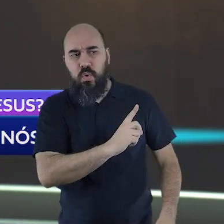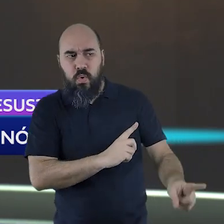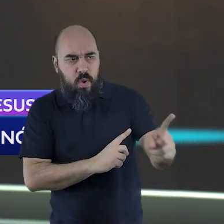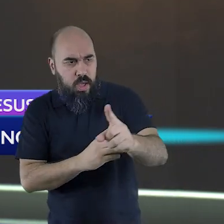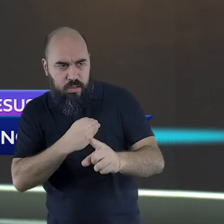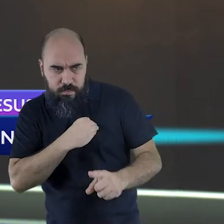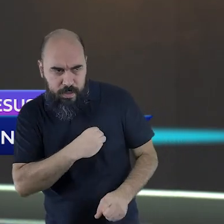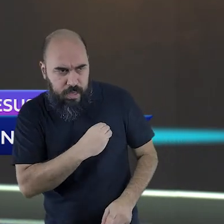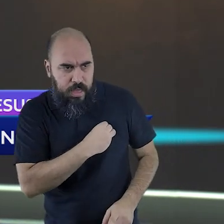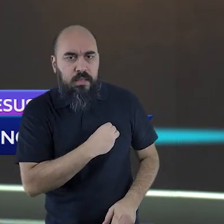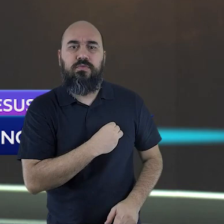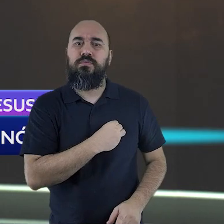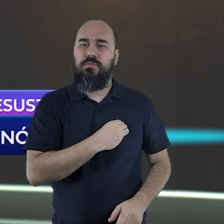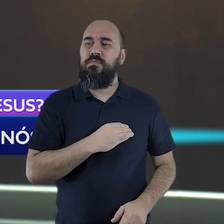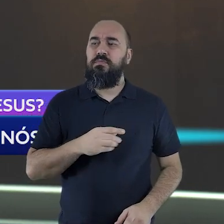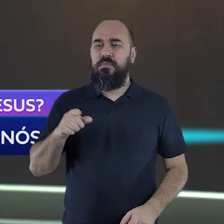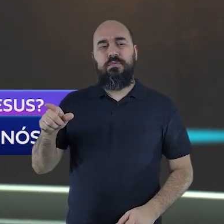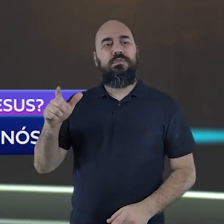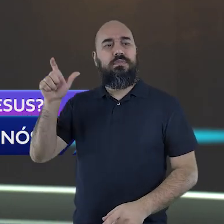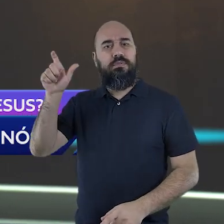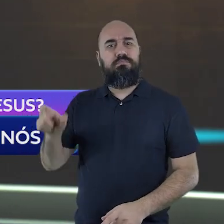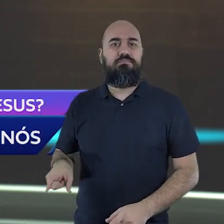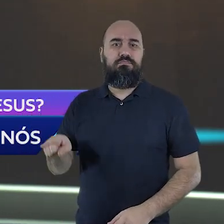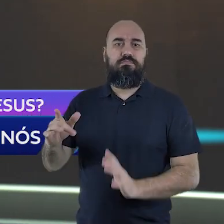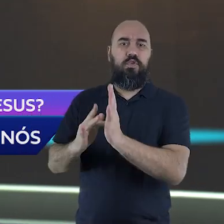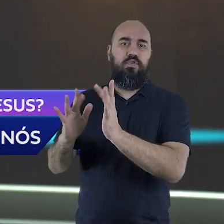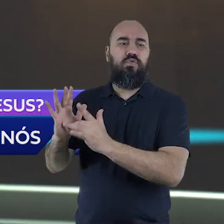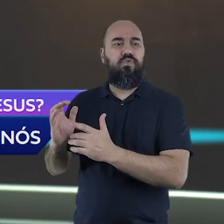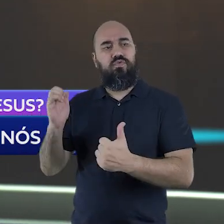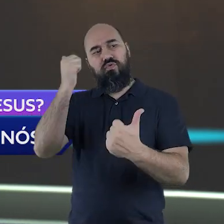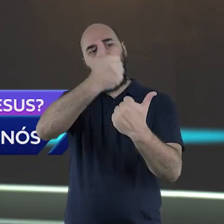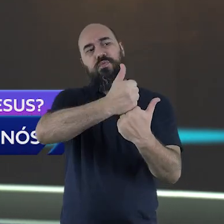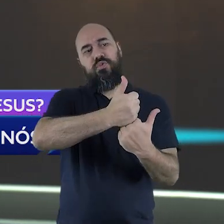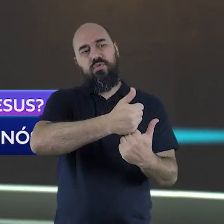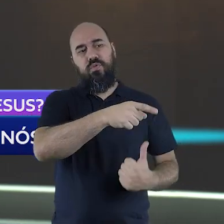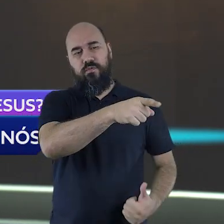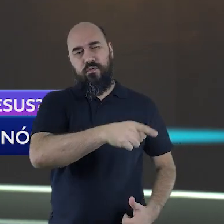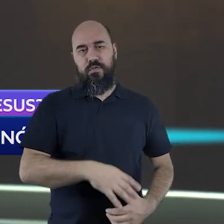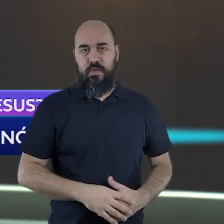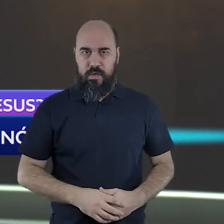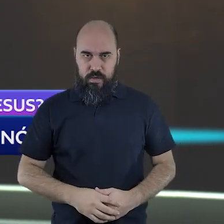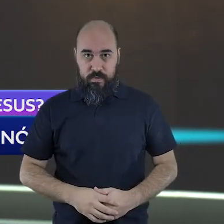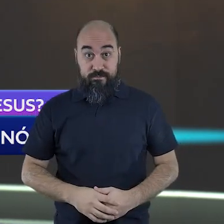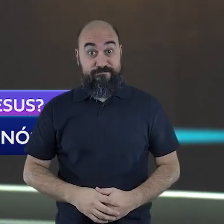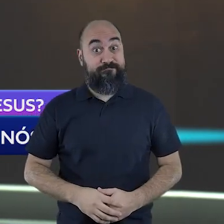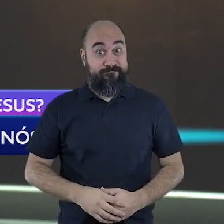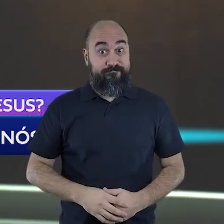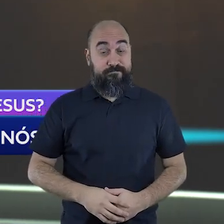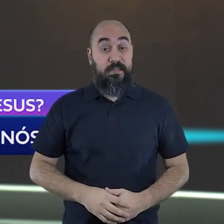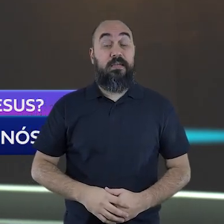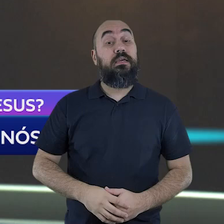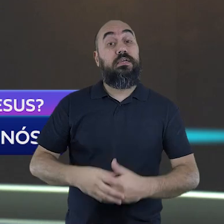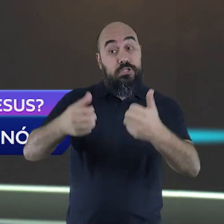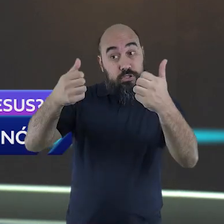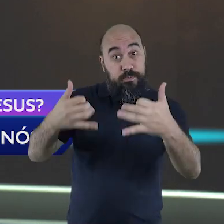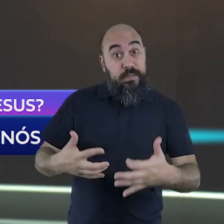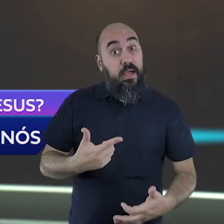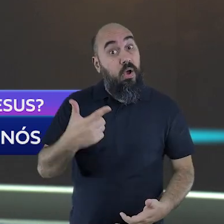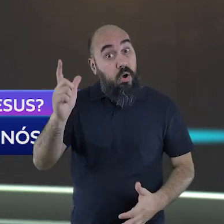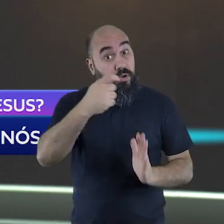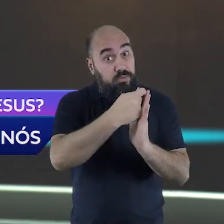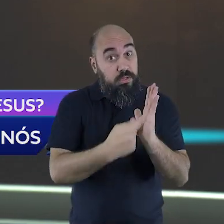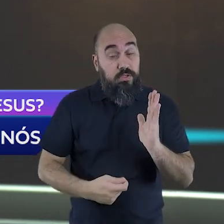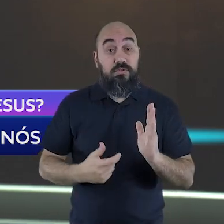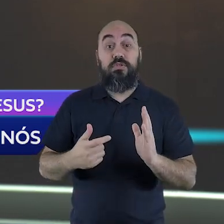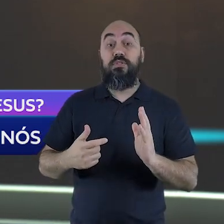o fez pecado por nós. Ou o texto ainda de Gálatas, no capítulo 3, versículo 13, que diz que Cristo nos resgatou